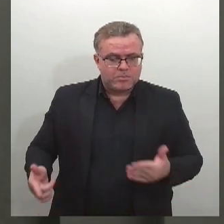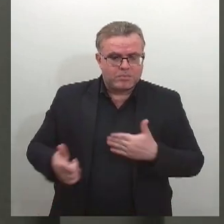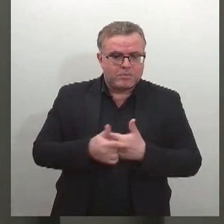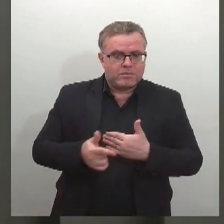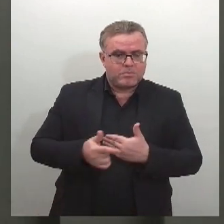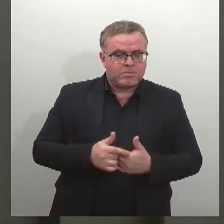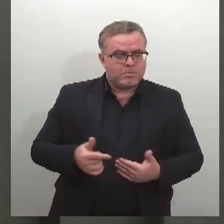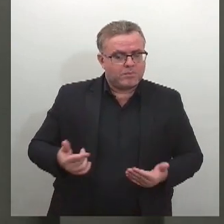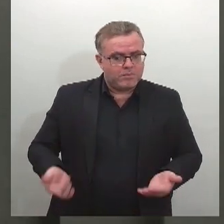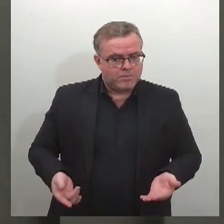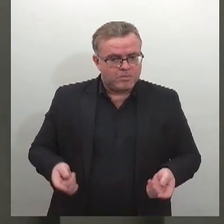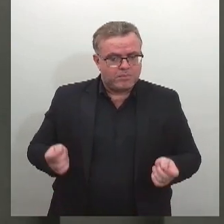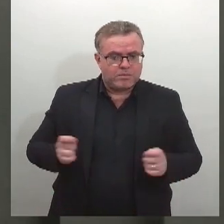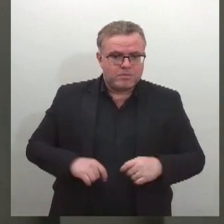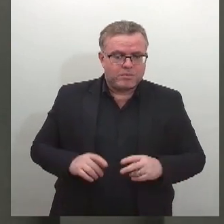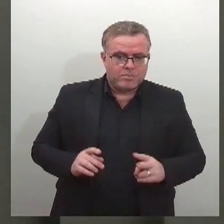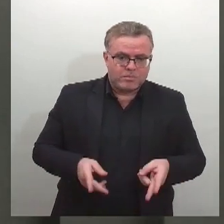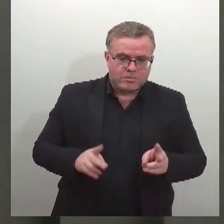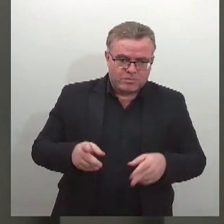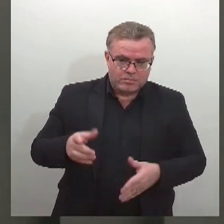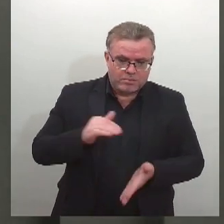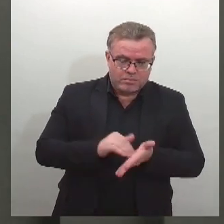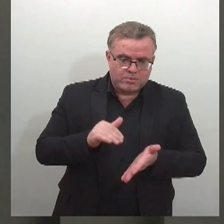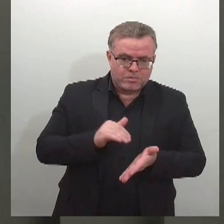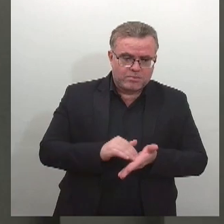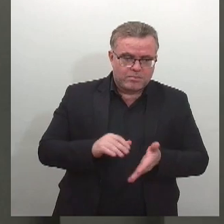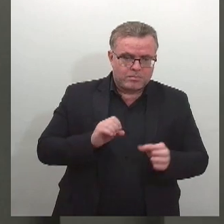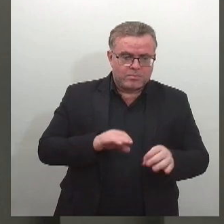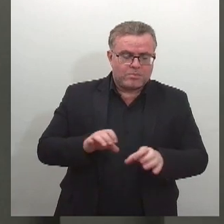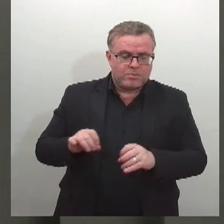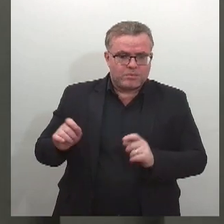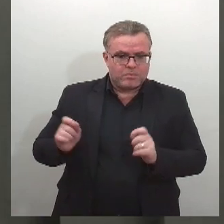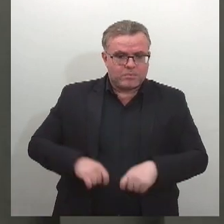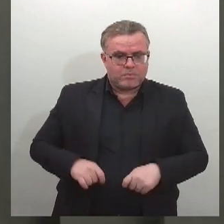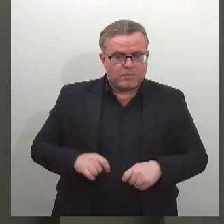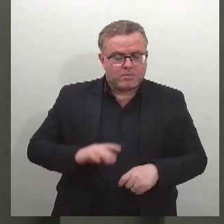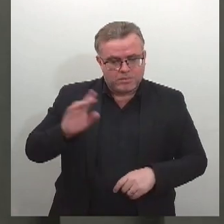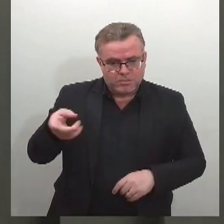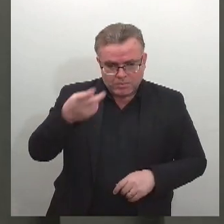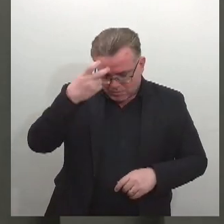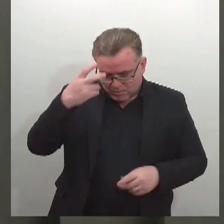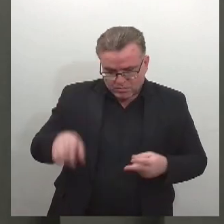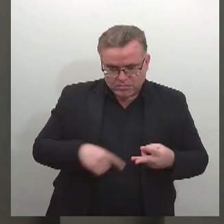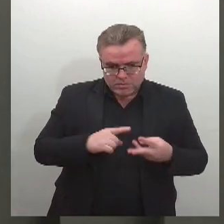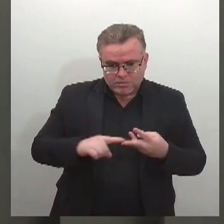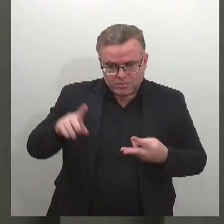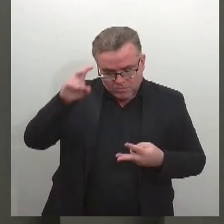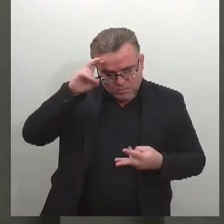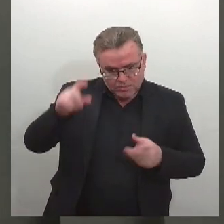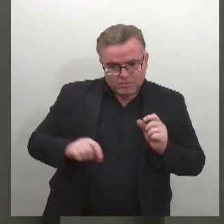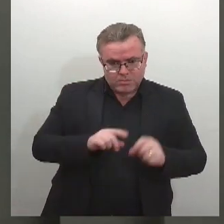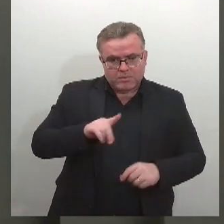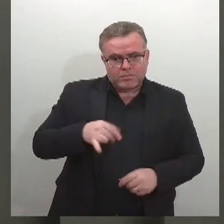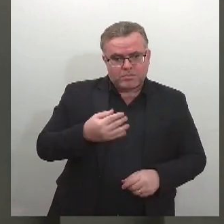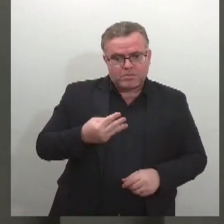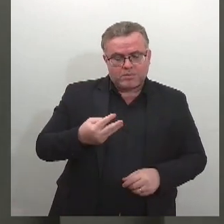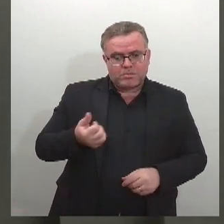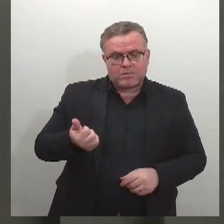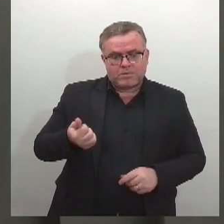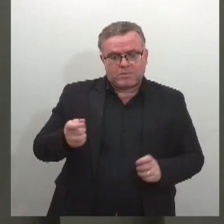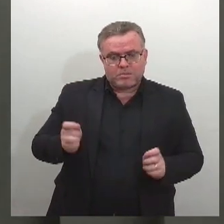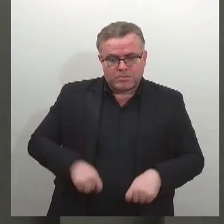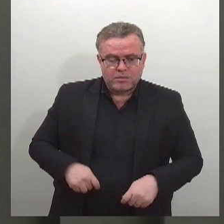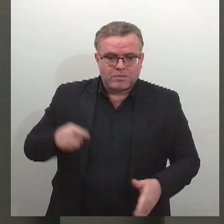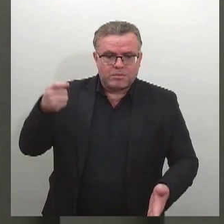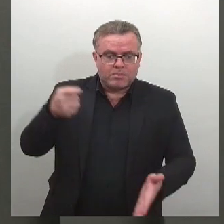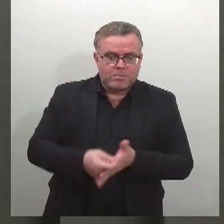ativos da Secretaria de Estado da Educação e da Cultura. Na quinta-feira, dia 31, o pagamento será feito aos